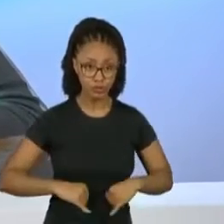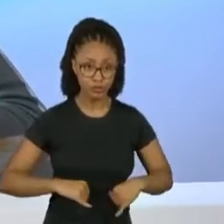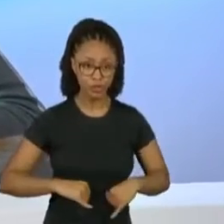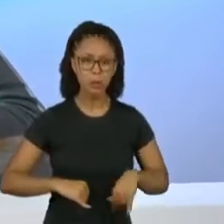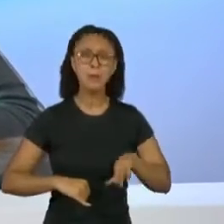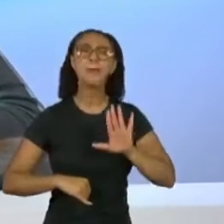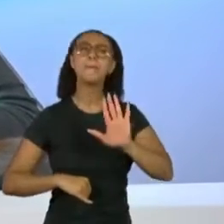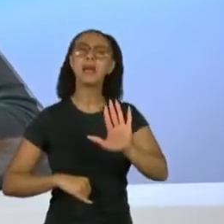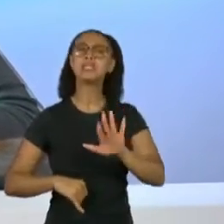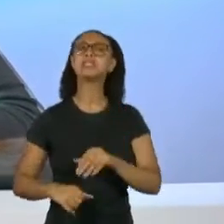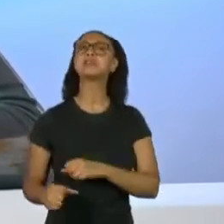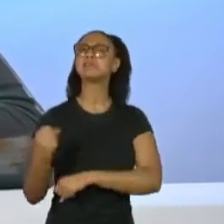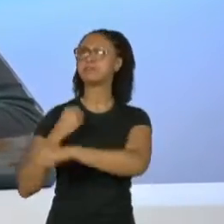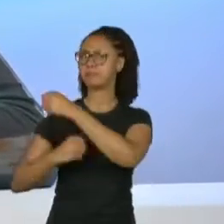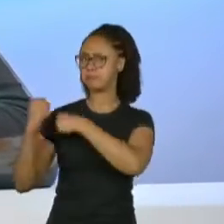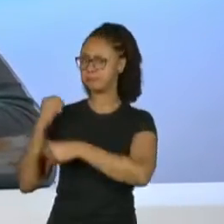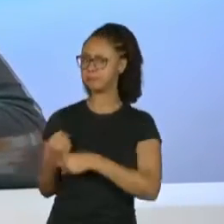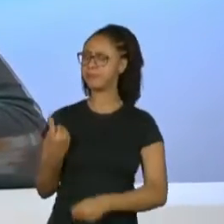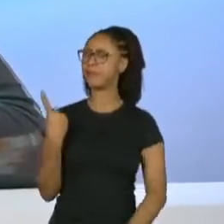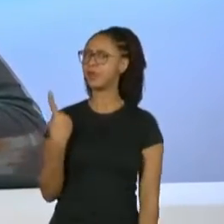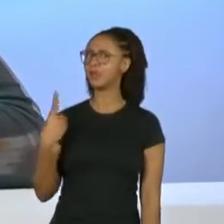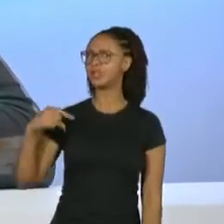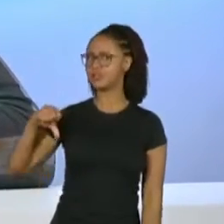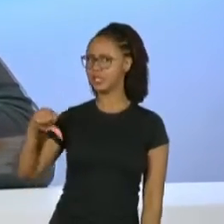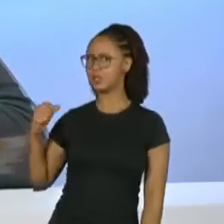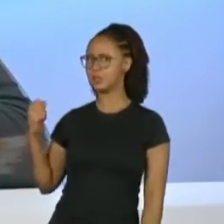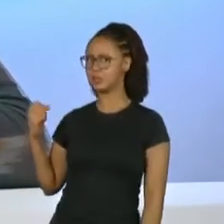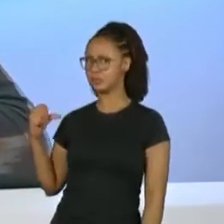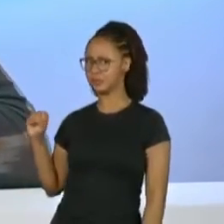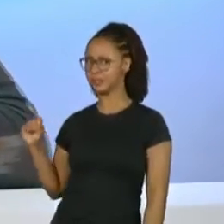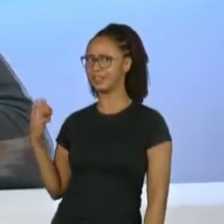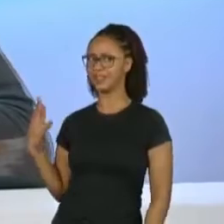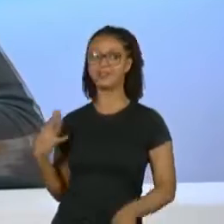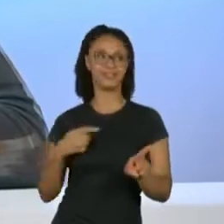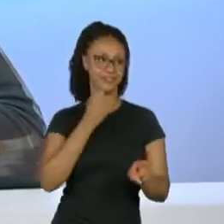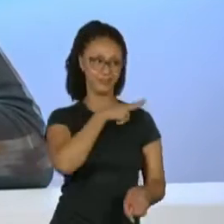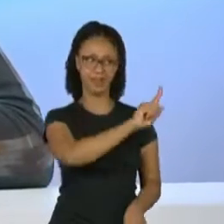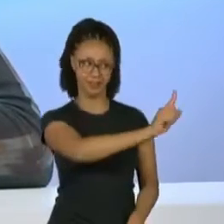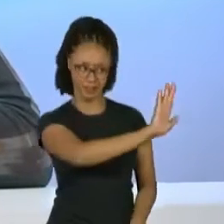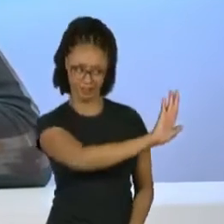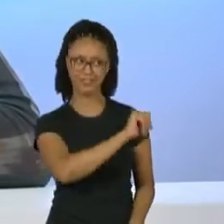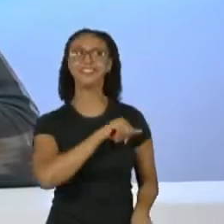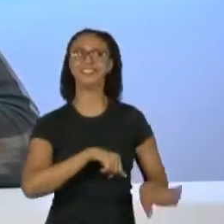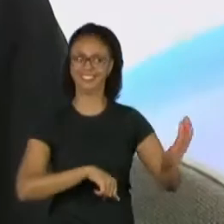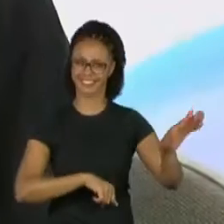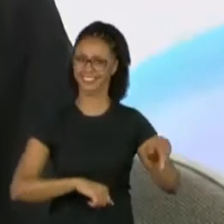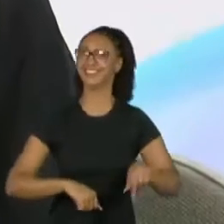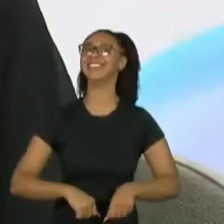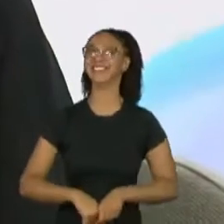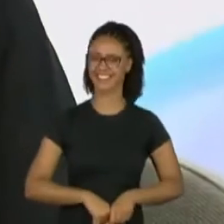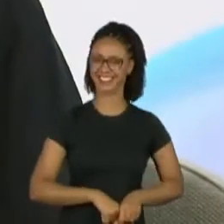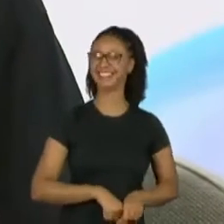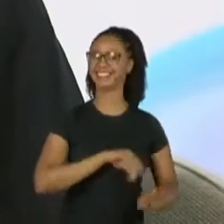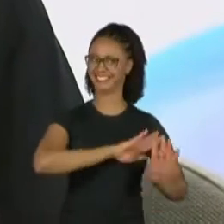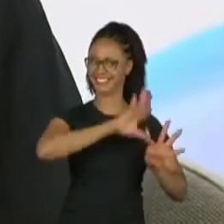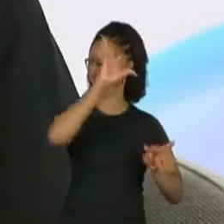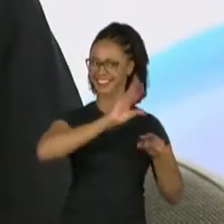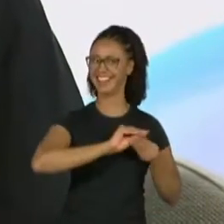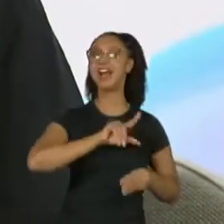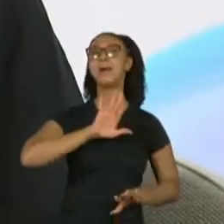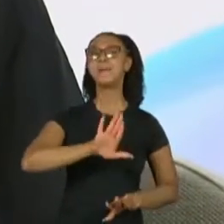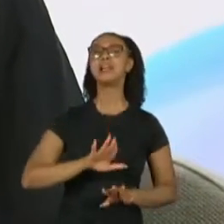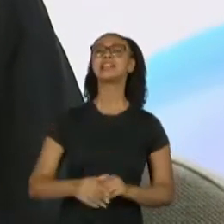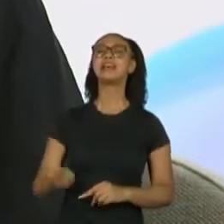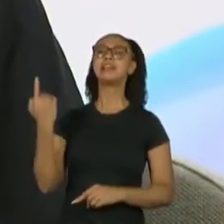acha que esse Brasil de 84 já estava... Para de rir, Adelio. Já estava botando